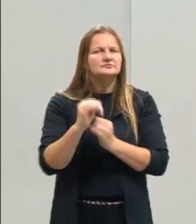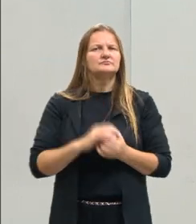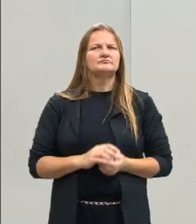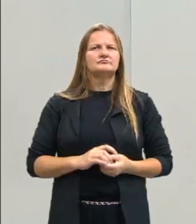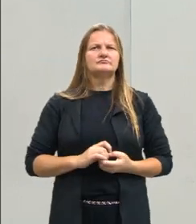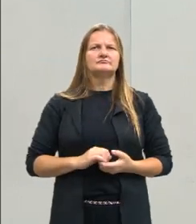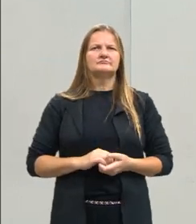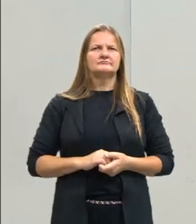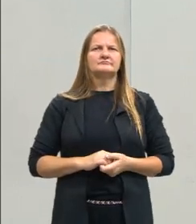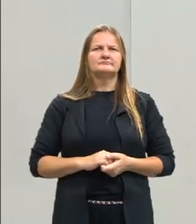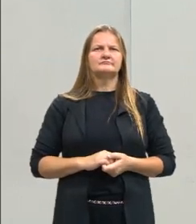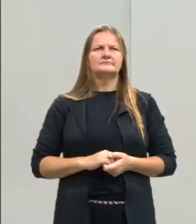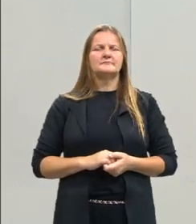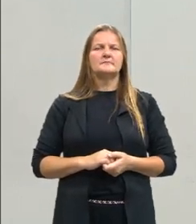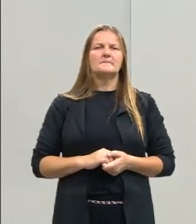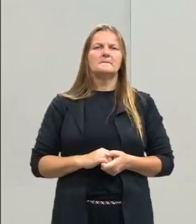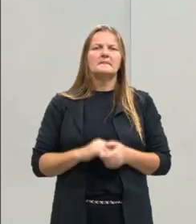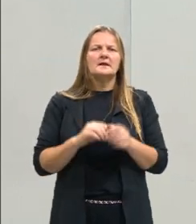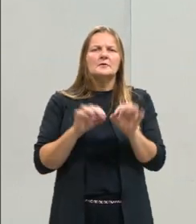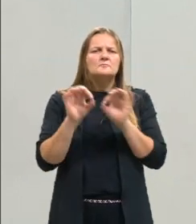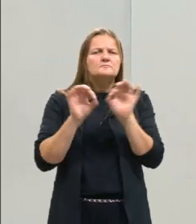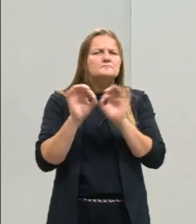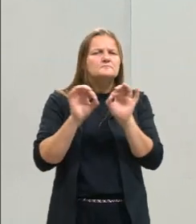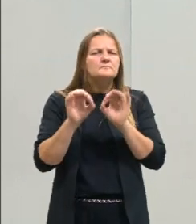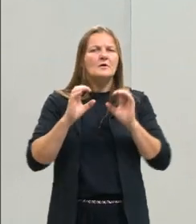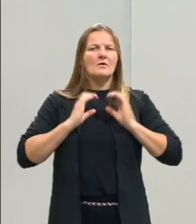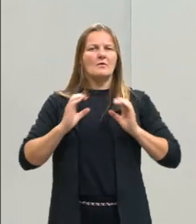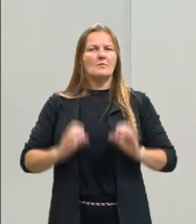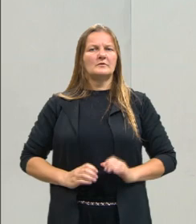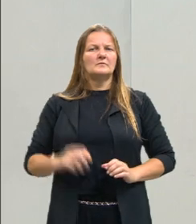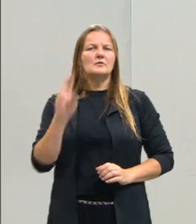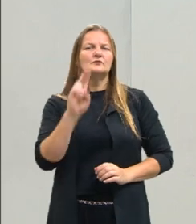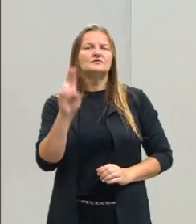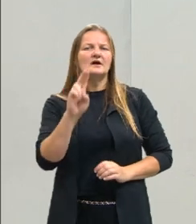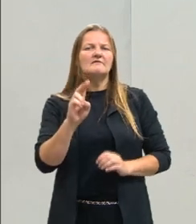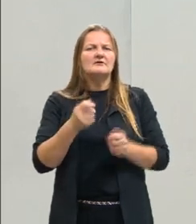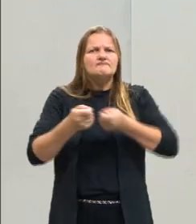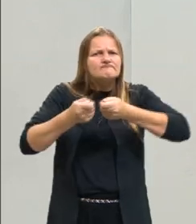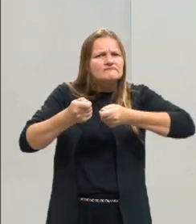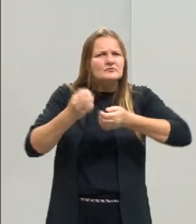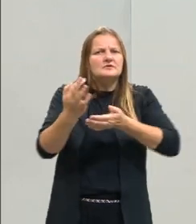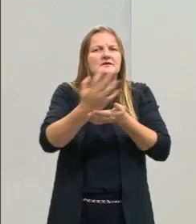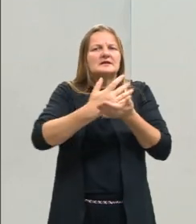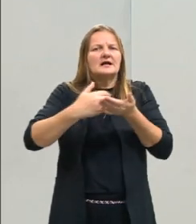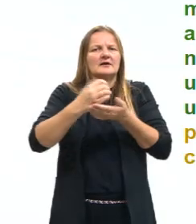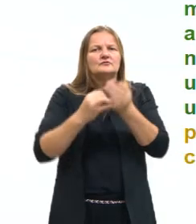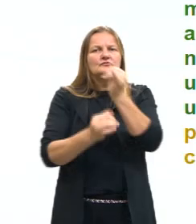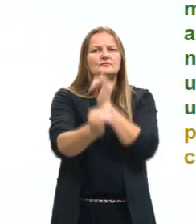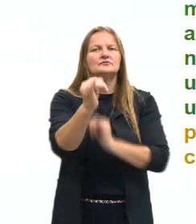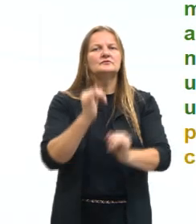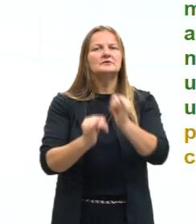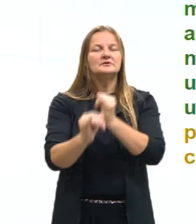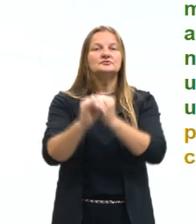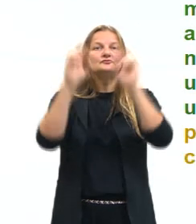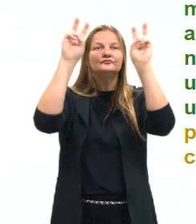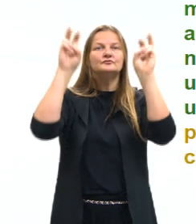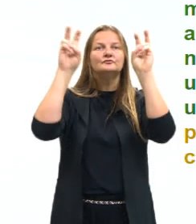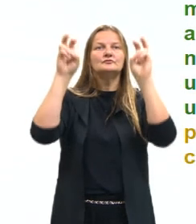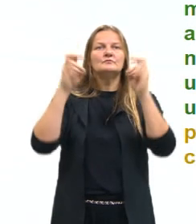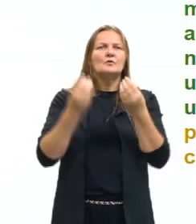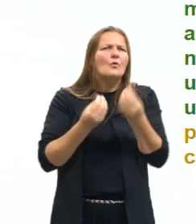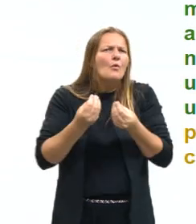bem, Manipulação do comportamento do usuário pelo controle de dados na internet. O tema já me fala